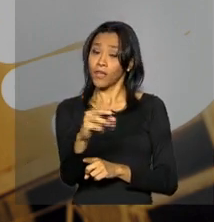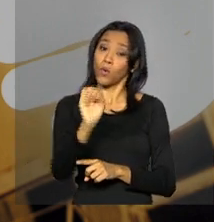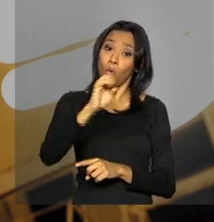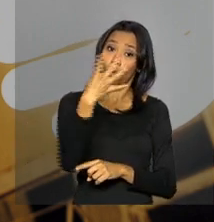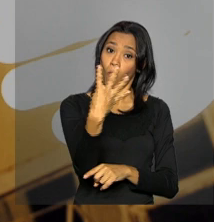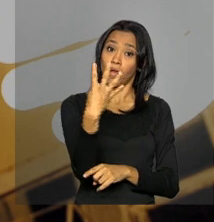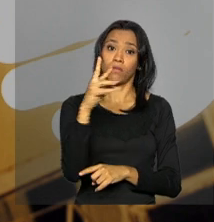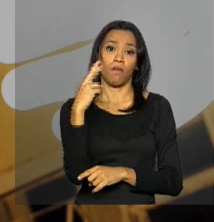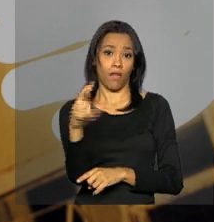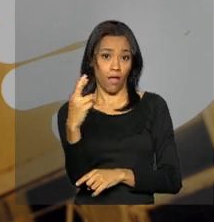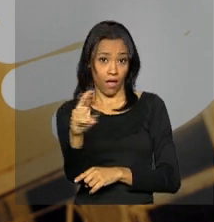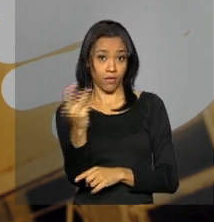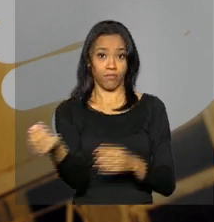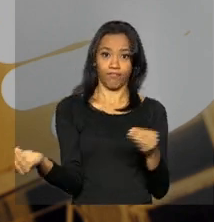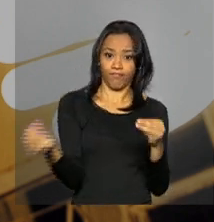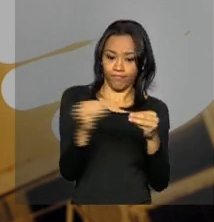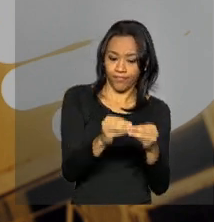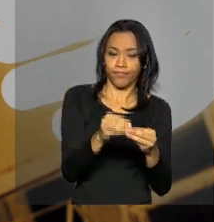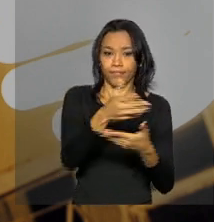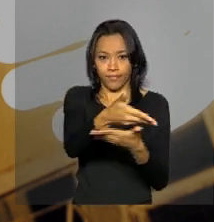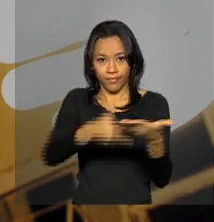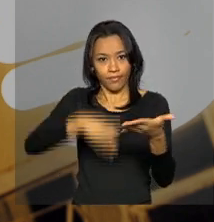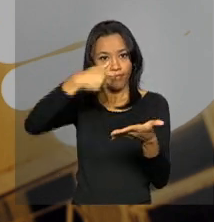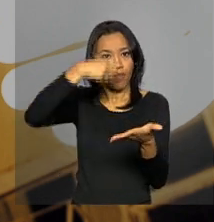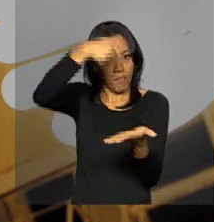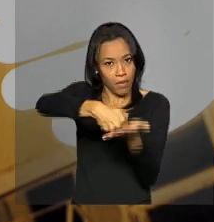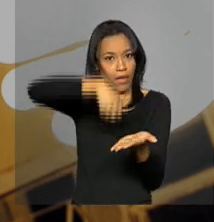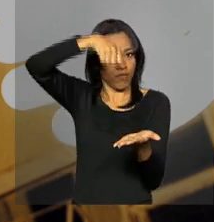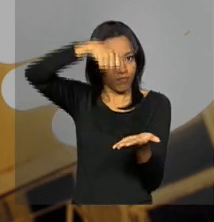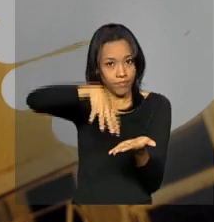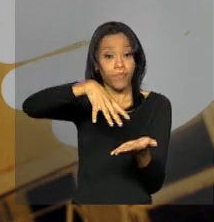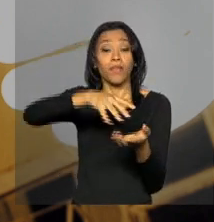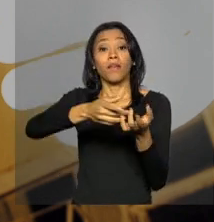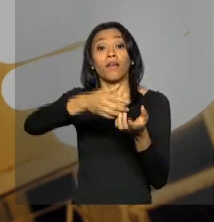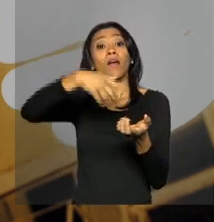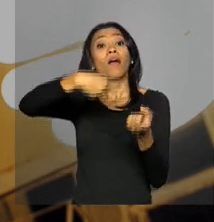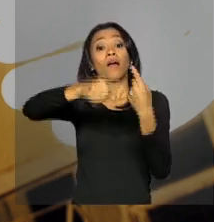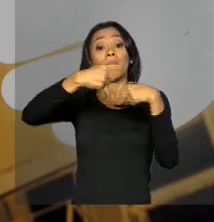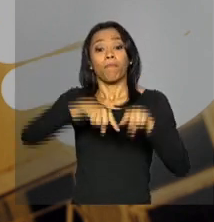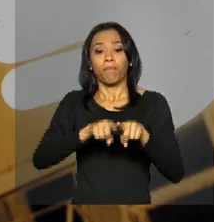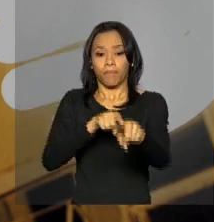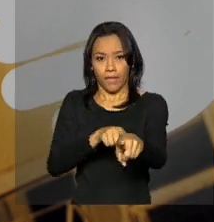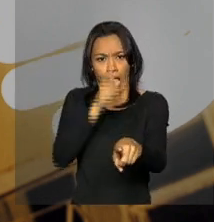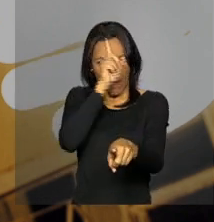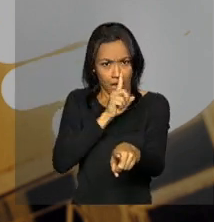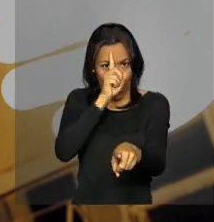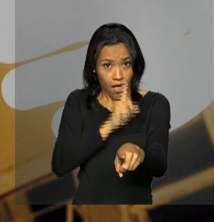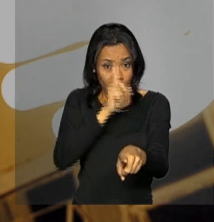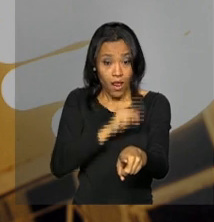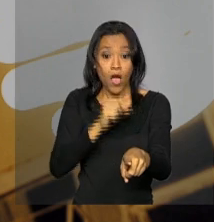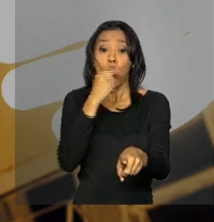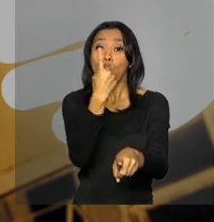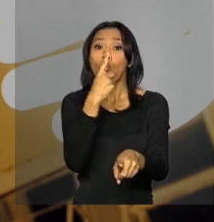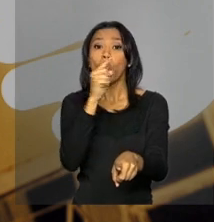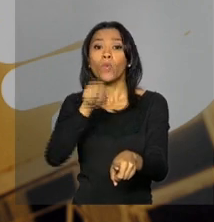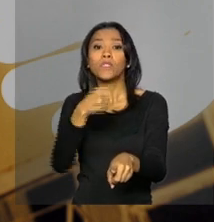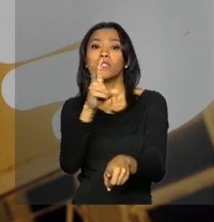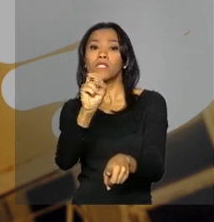aplicados a cada 100 kWh. Já a bandeira amarela representa R 1,50,